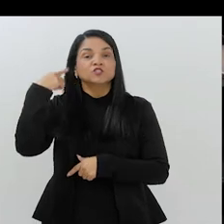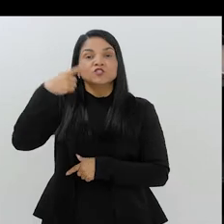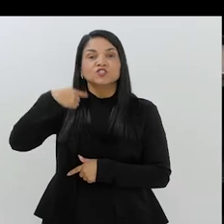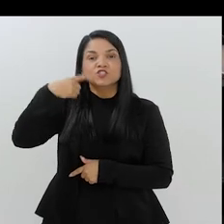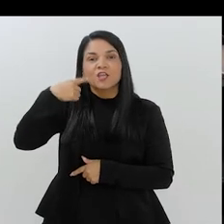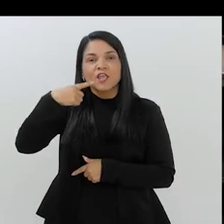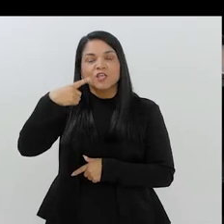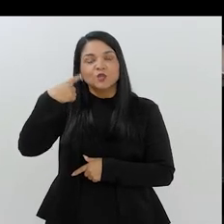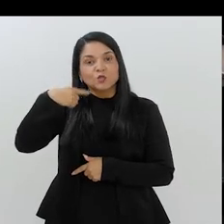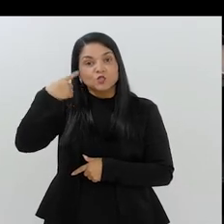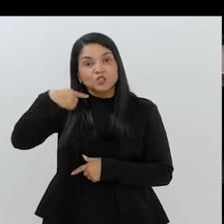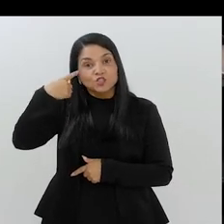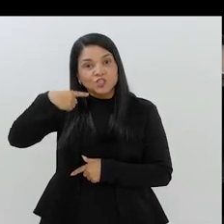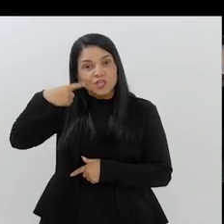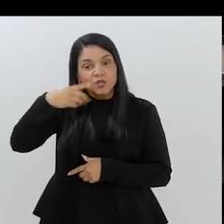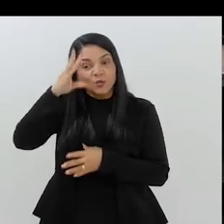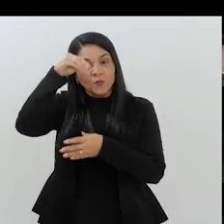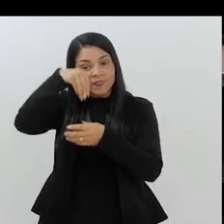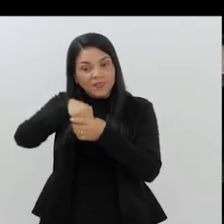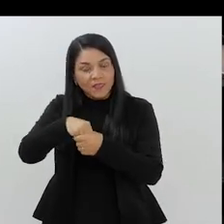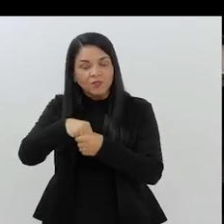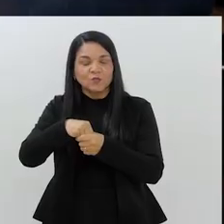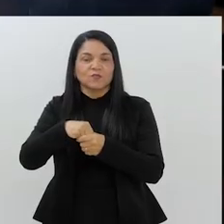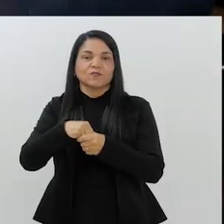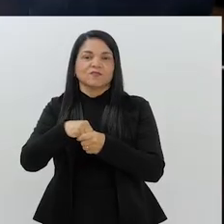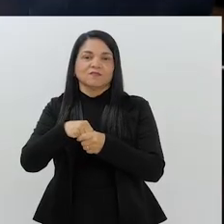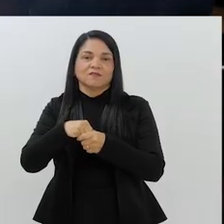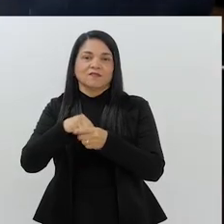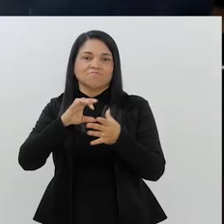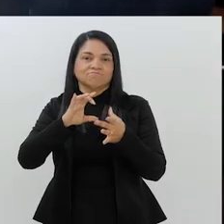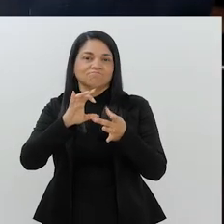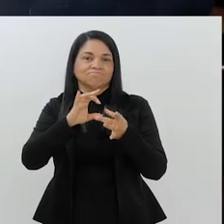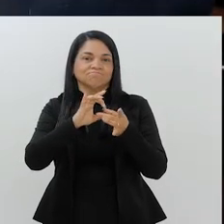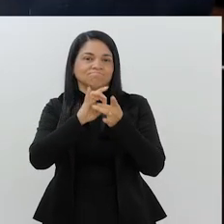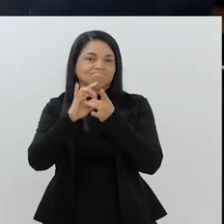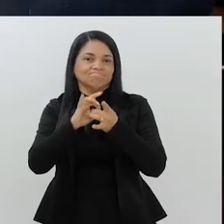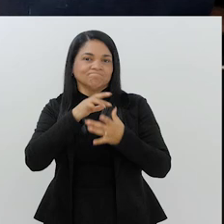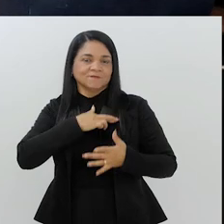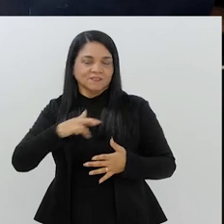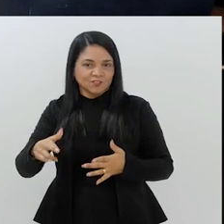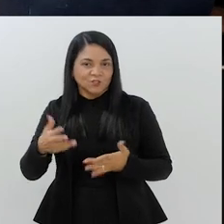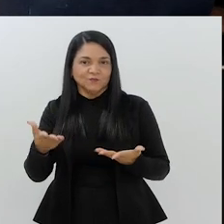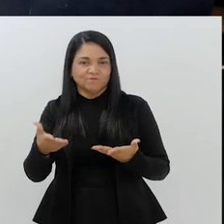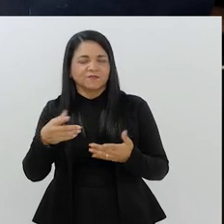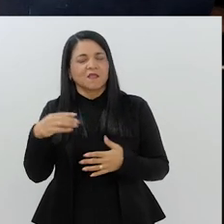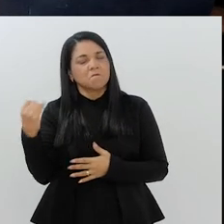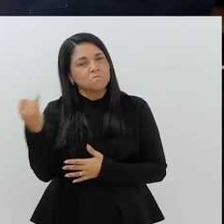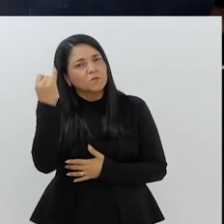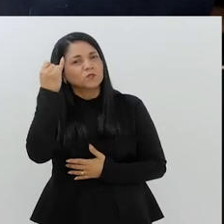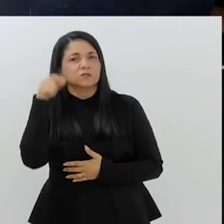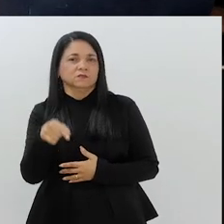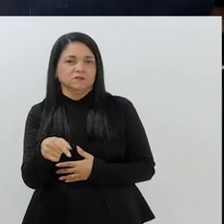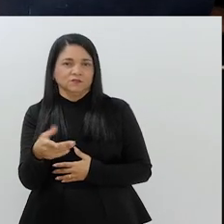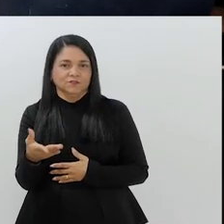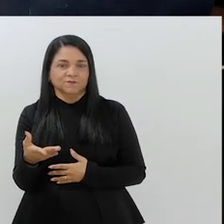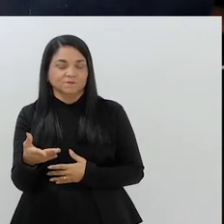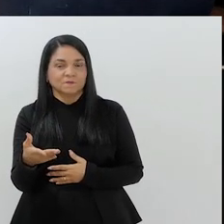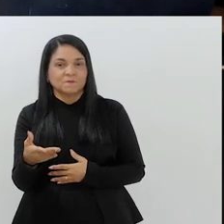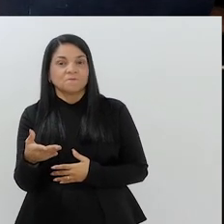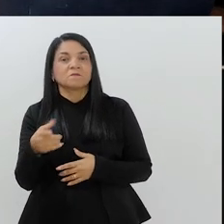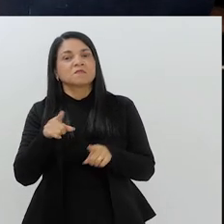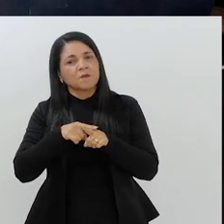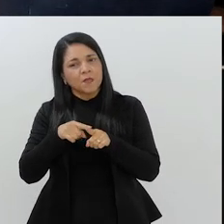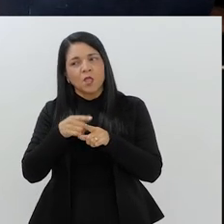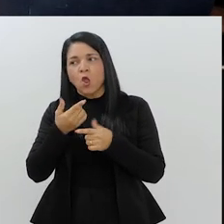Falando a respeito. Exato. Do direito, do direito dentro das religiões. Eu acho perfeito. Um trabalho